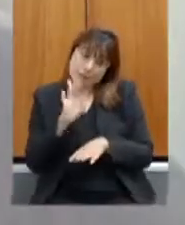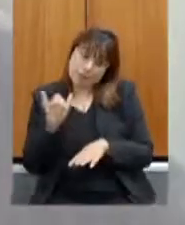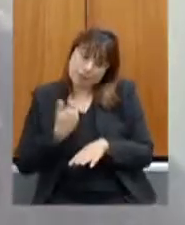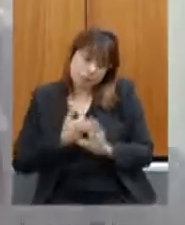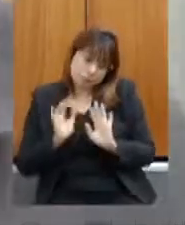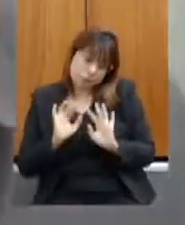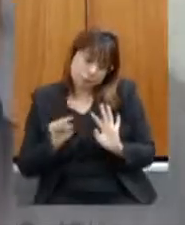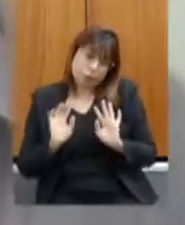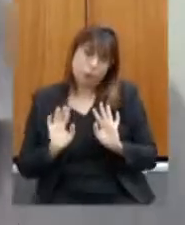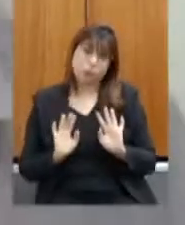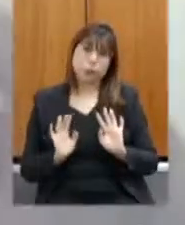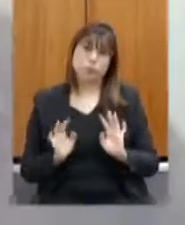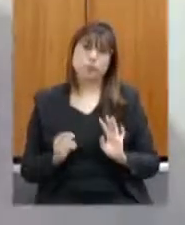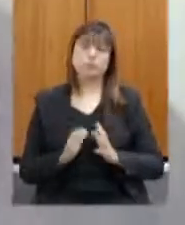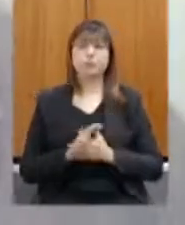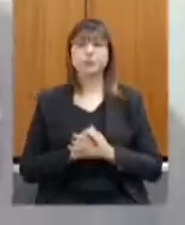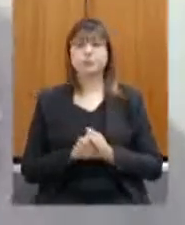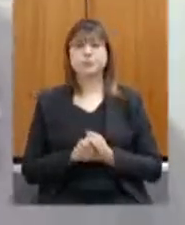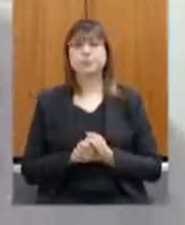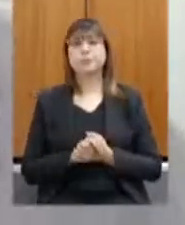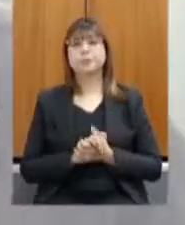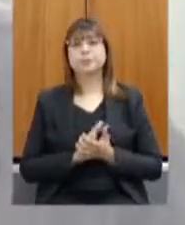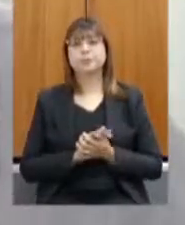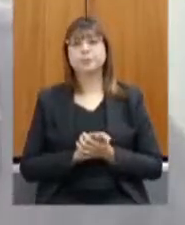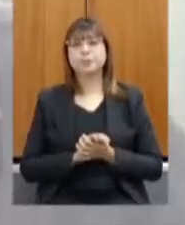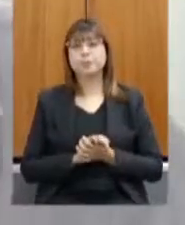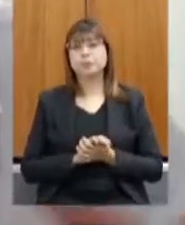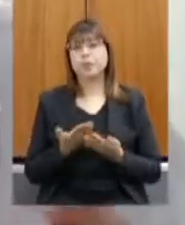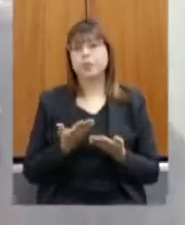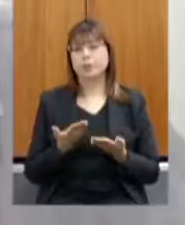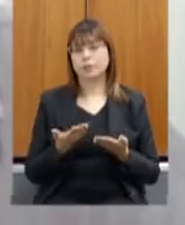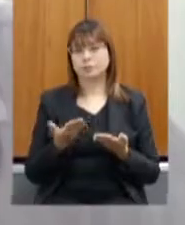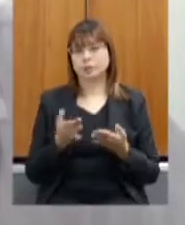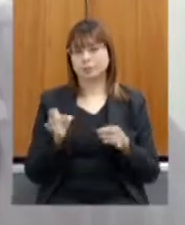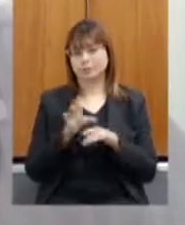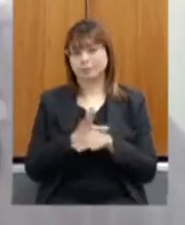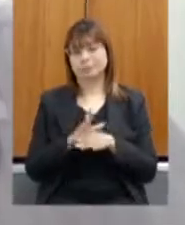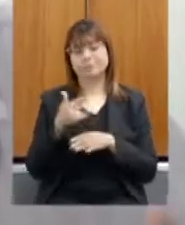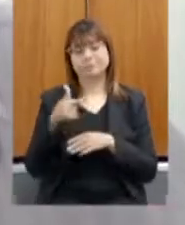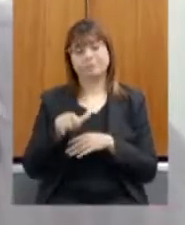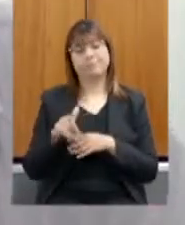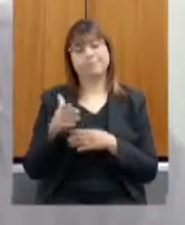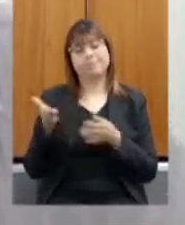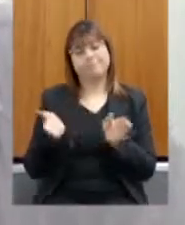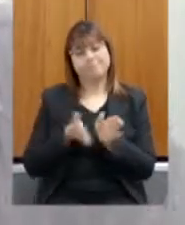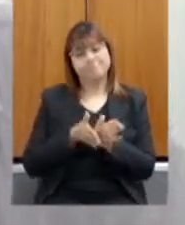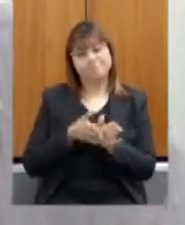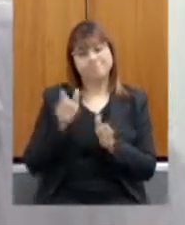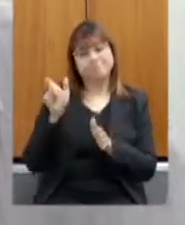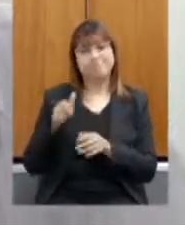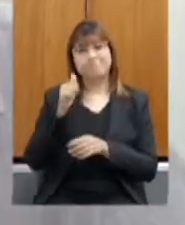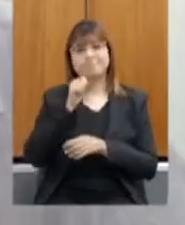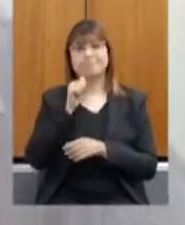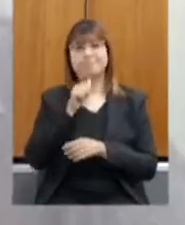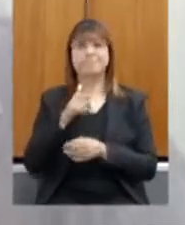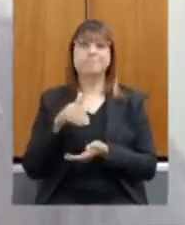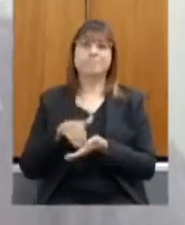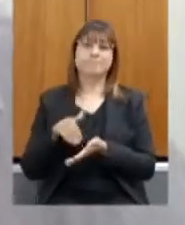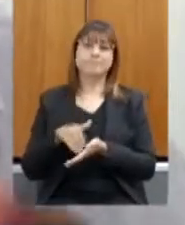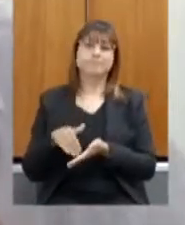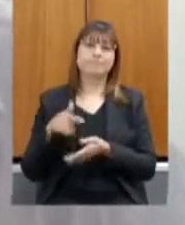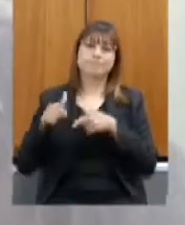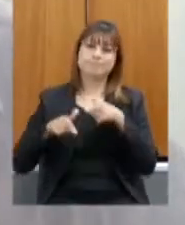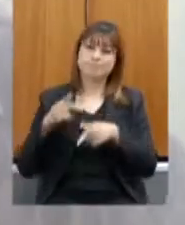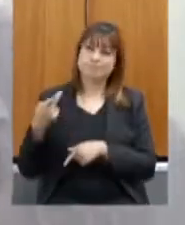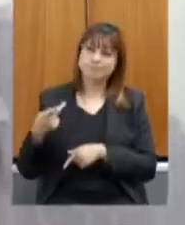me passada mas finalizando eu gostaria mais uma vez de parabenizar a senhora pelo trabalho que vem sendo feito